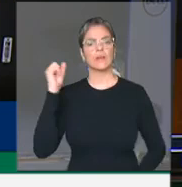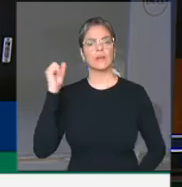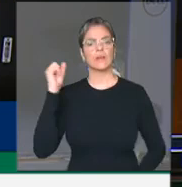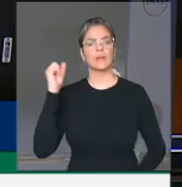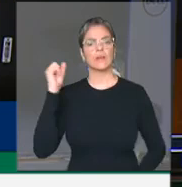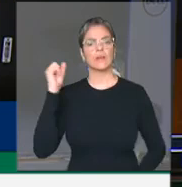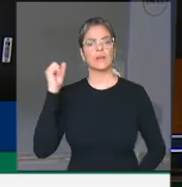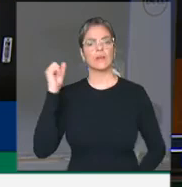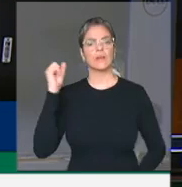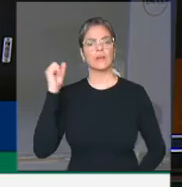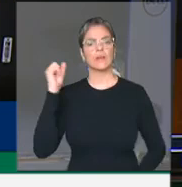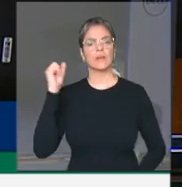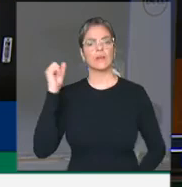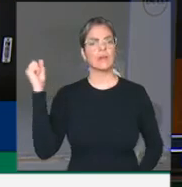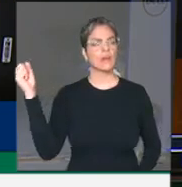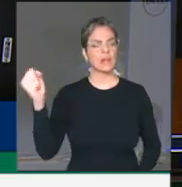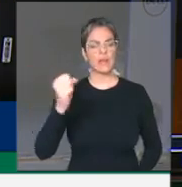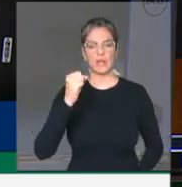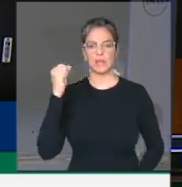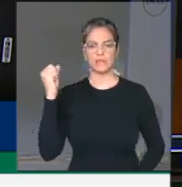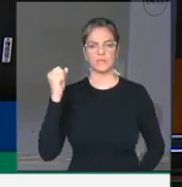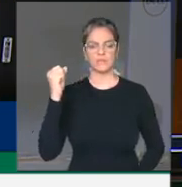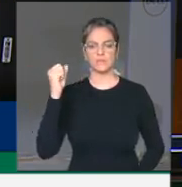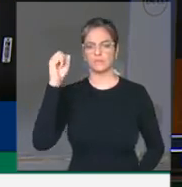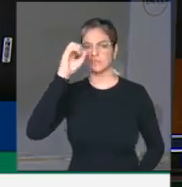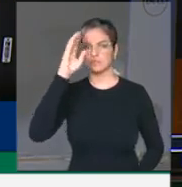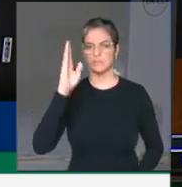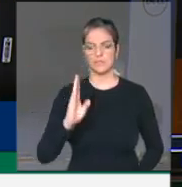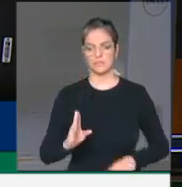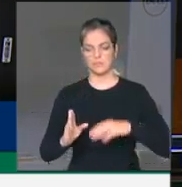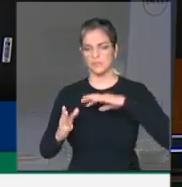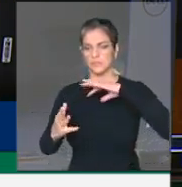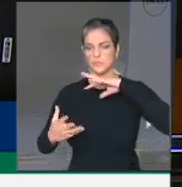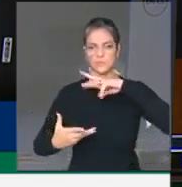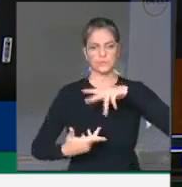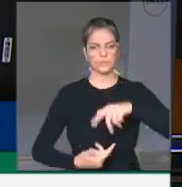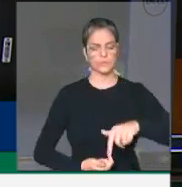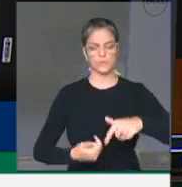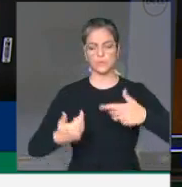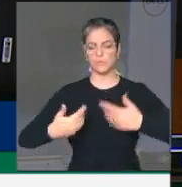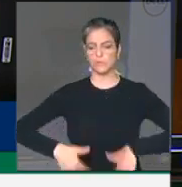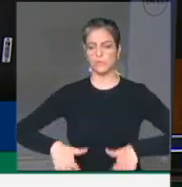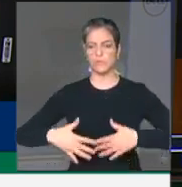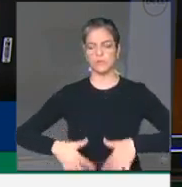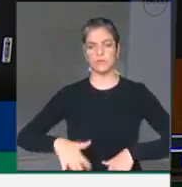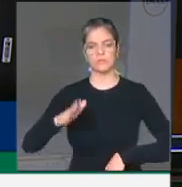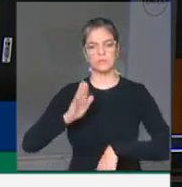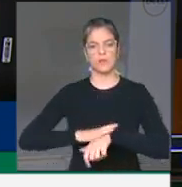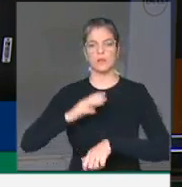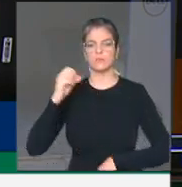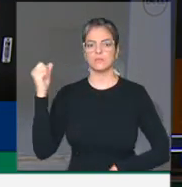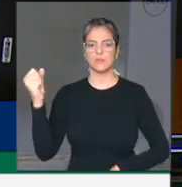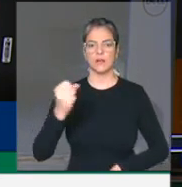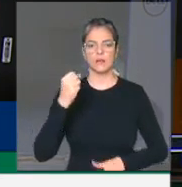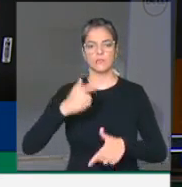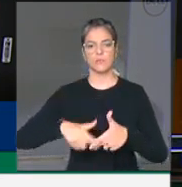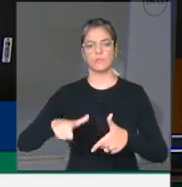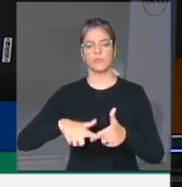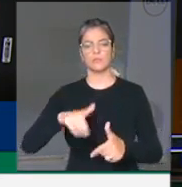Muito grave da nossa história. O mundo enfrenta a mais grave crise sanitária e humanitária desde a Segunda Guerra Mundial.